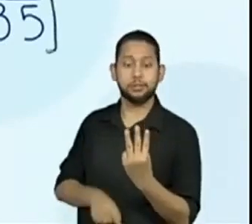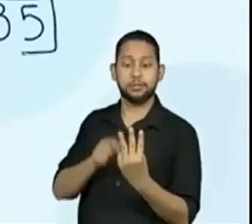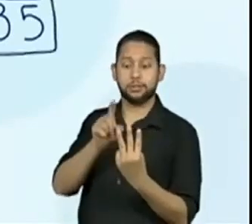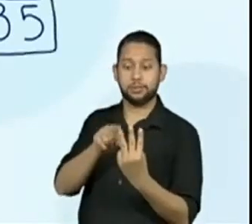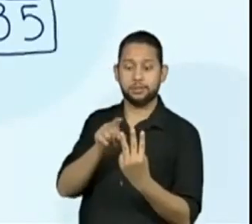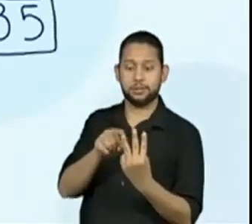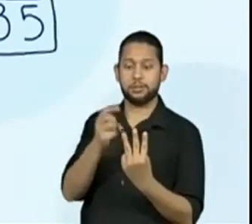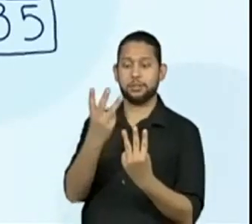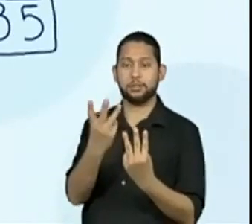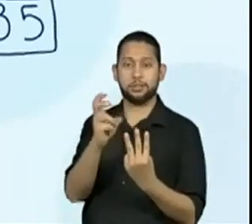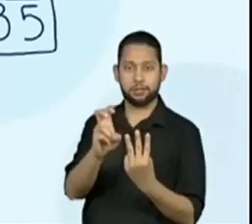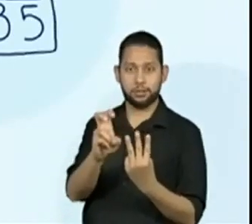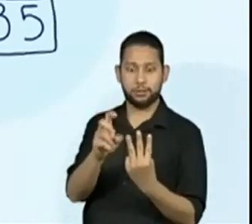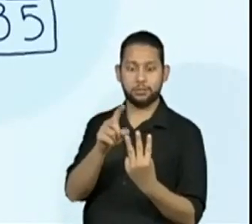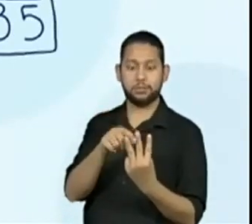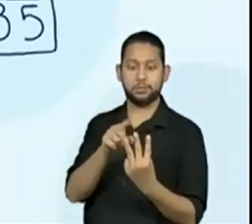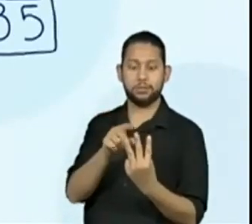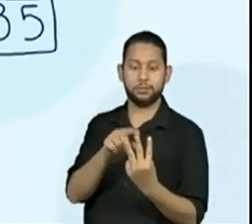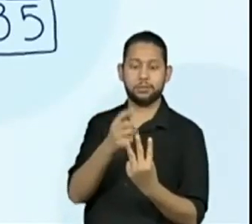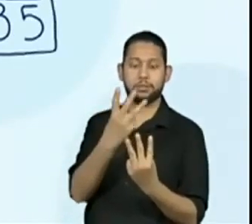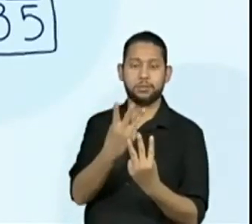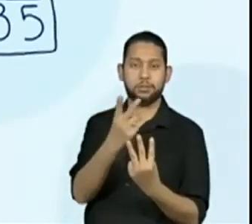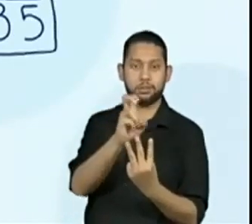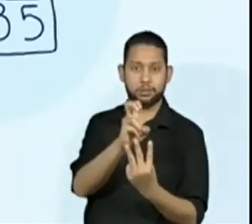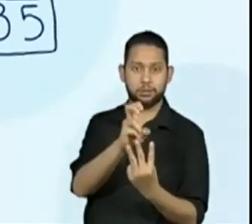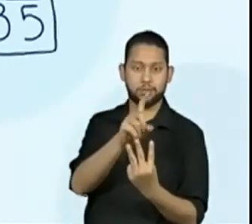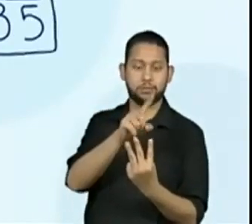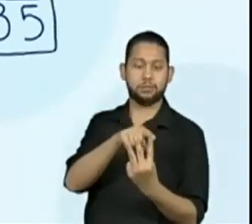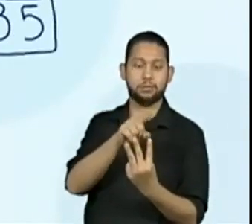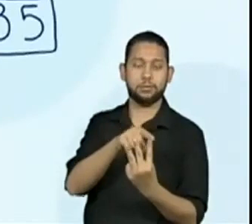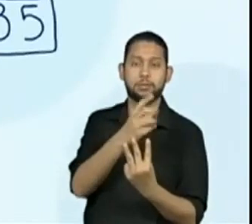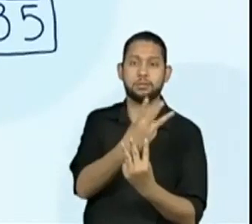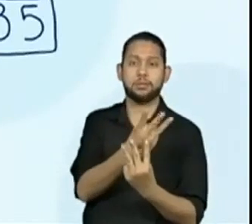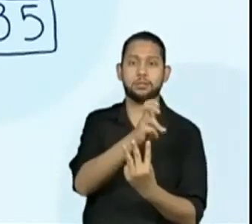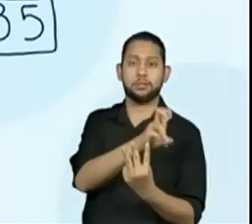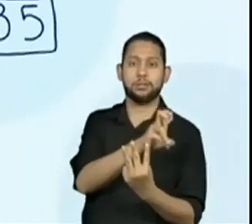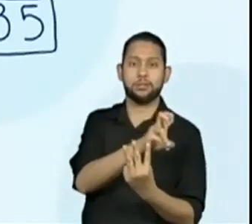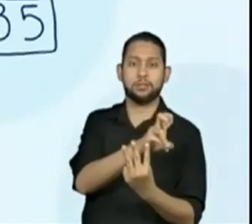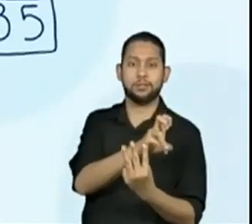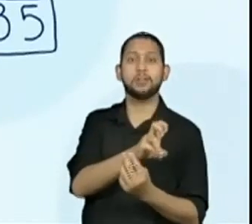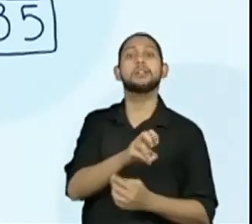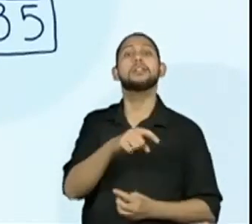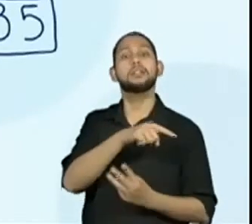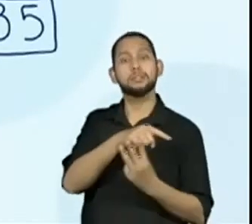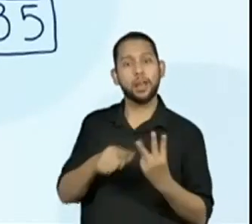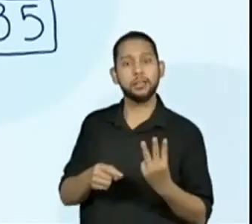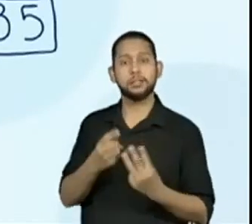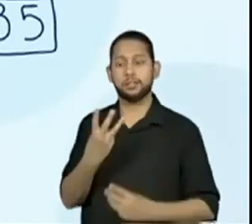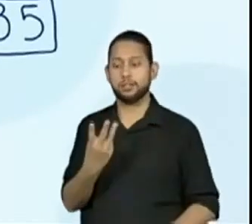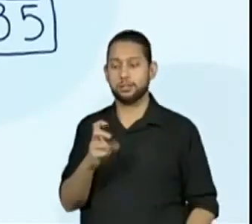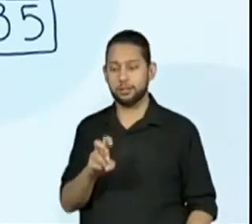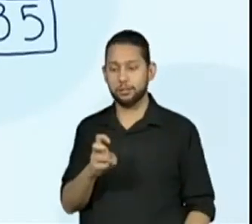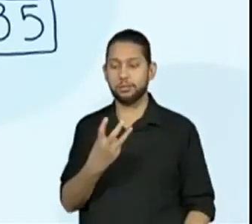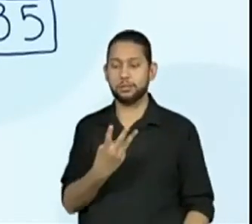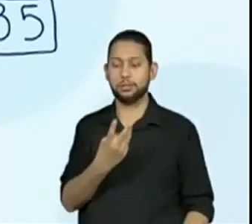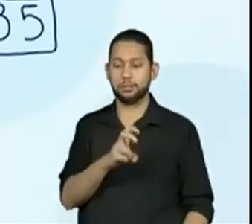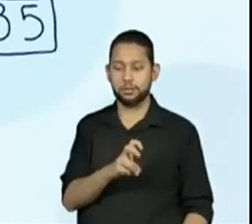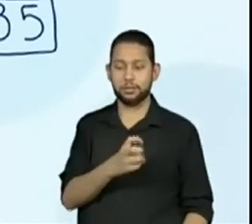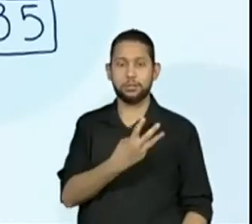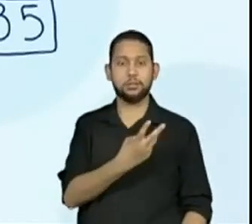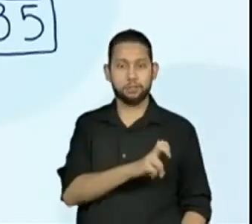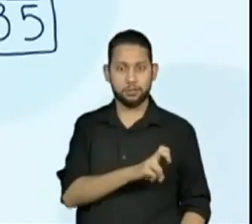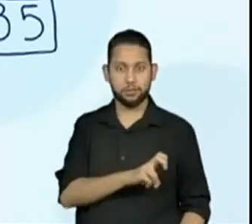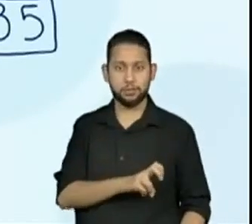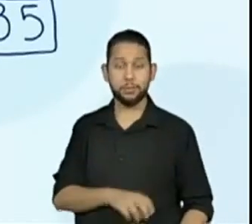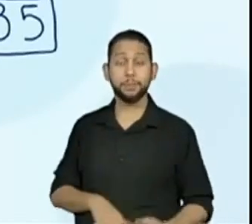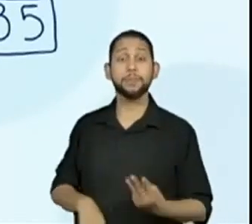35 reais. Certo? Até aí tudo bem, né? Vamos lá. Mas a Maura vendeu o